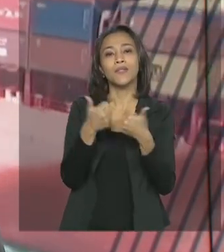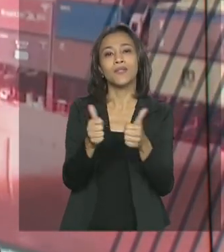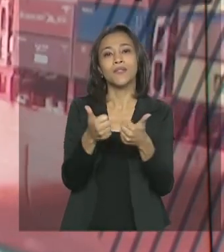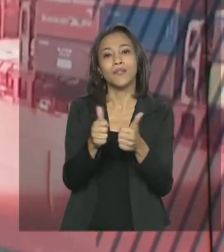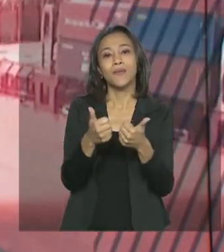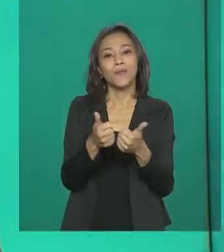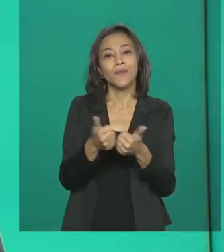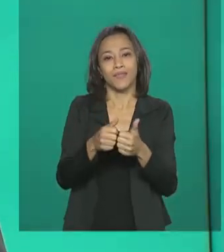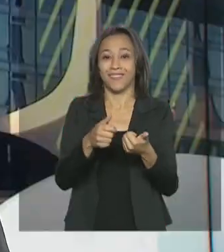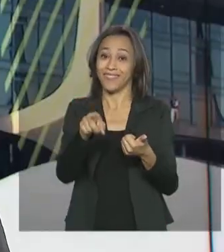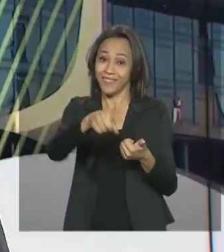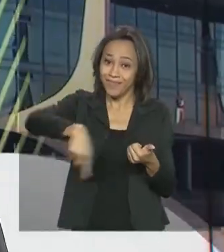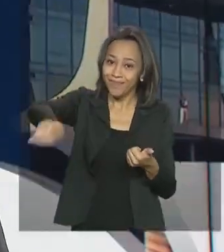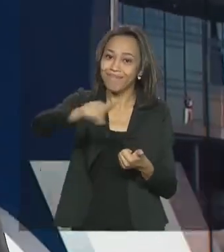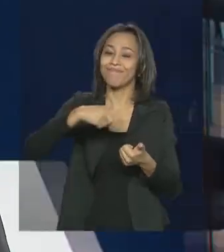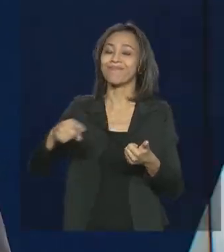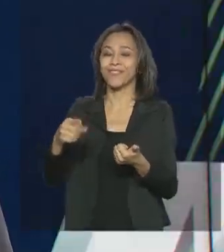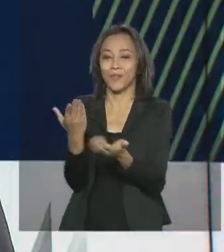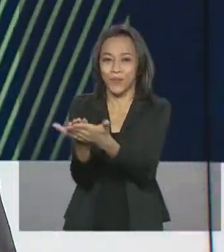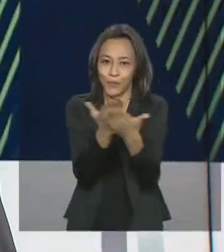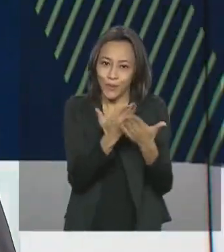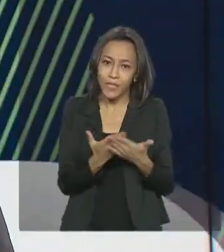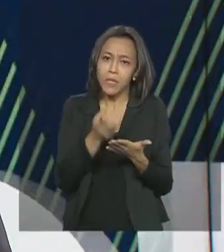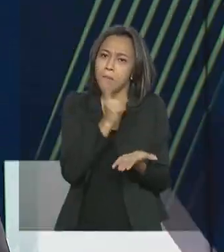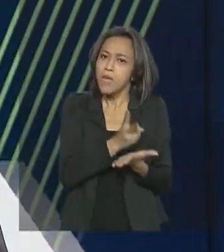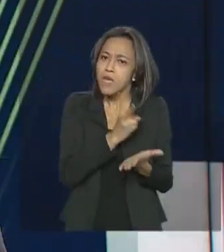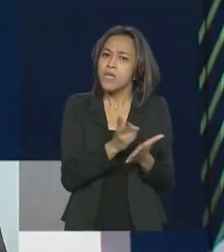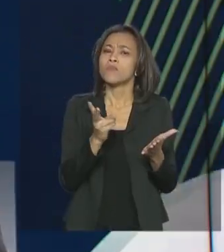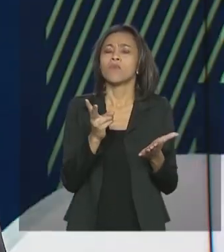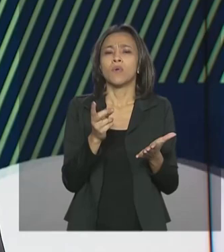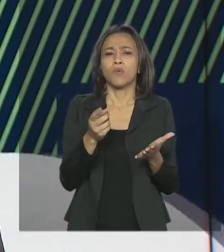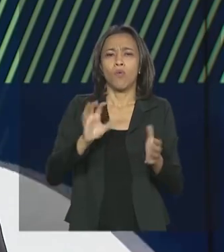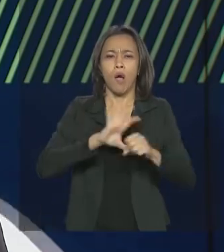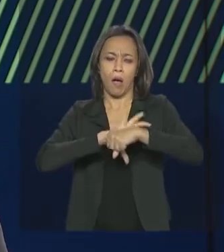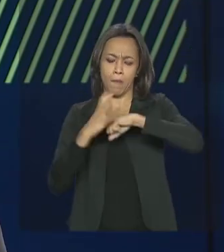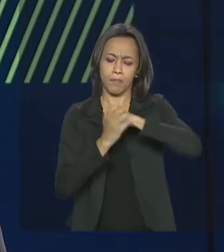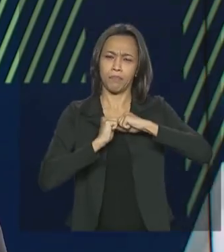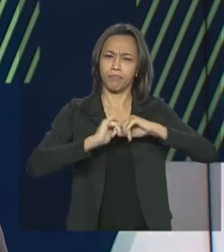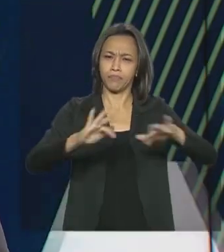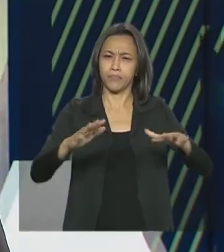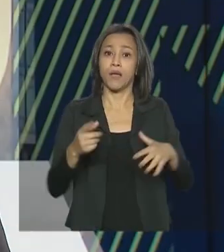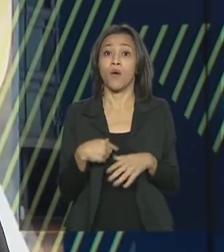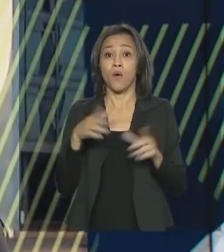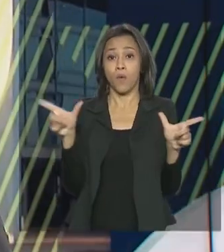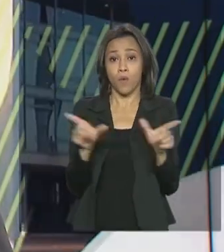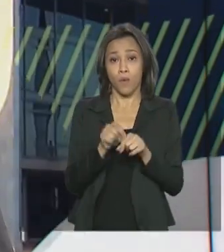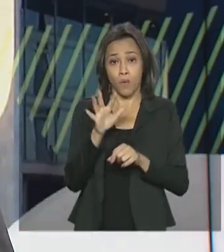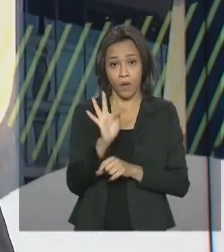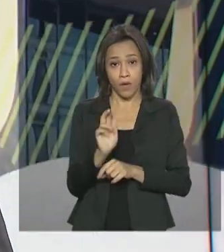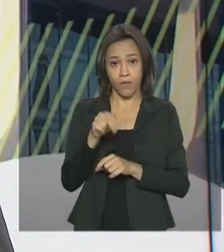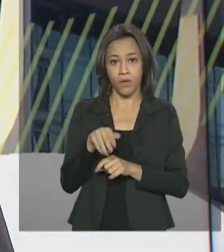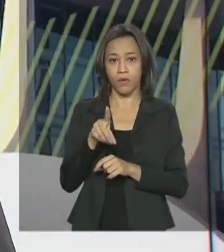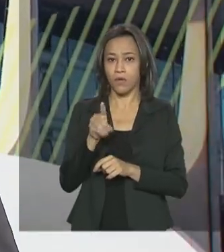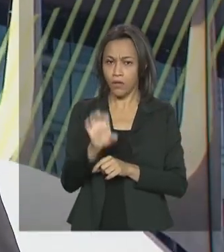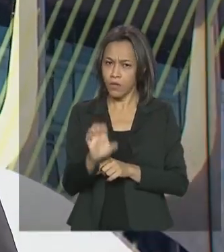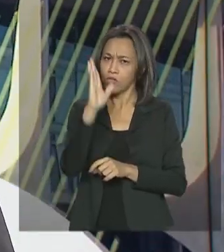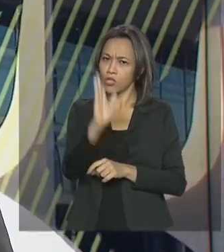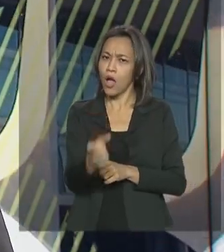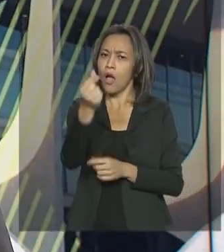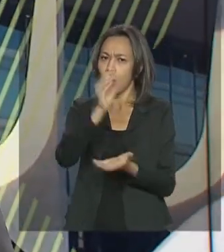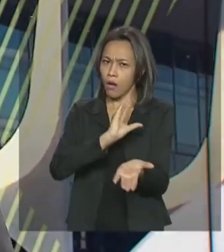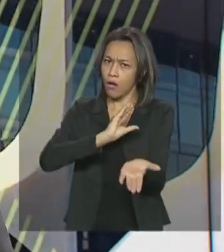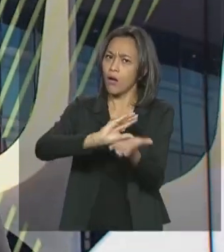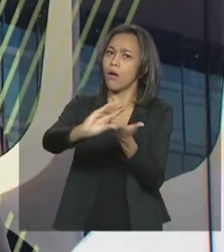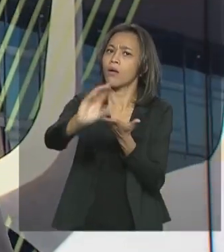dos estudantes. Mesmo com a pandemia, o FNDE repassou a sétima parcela deste ano do Programa Nacional de Apoio ao